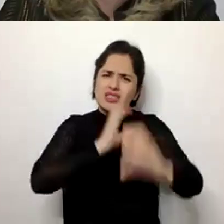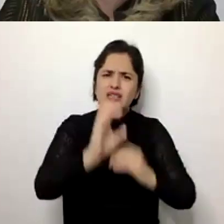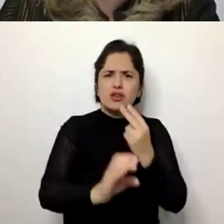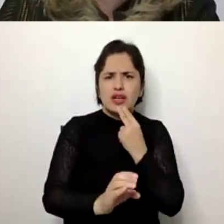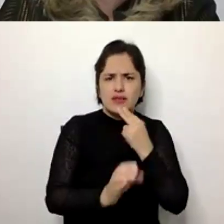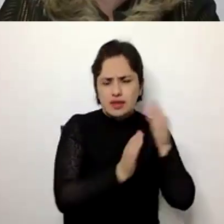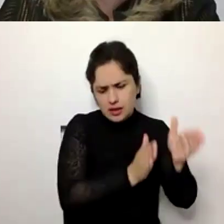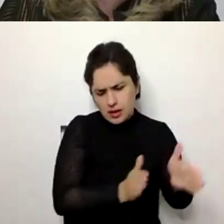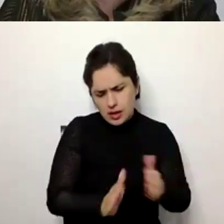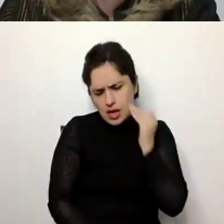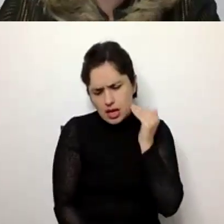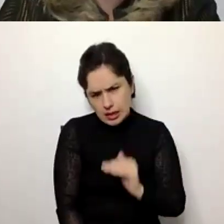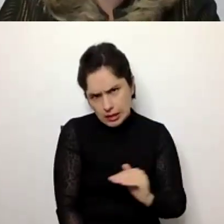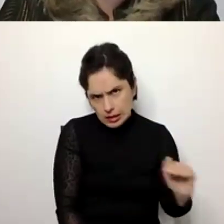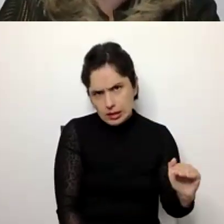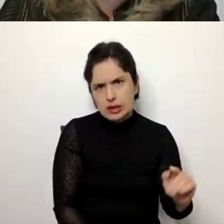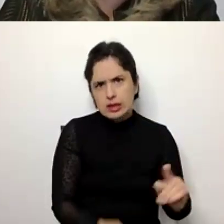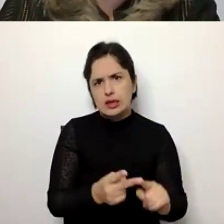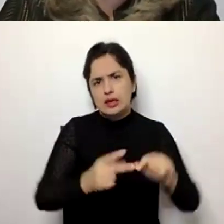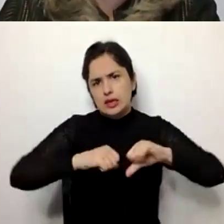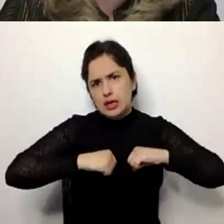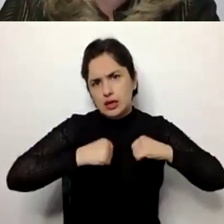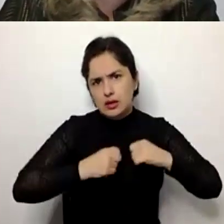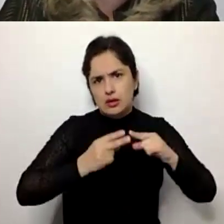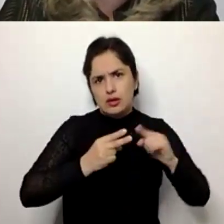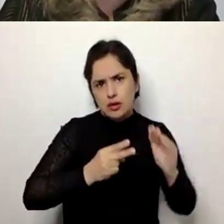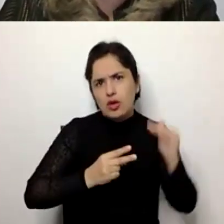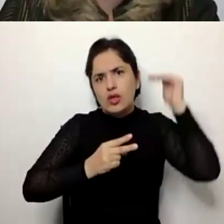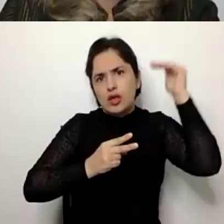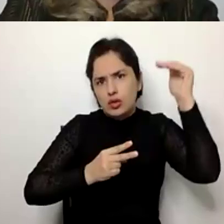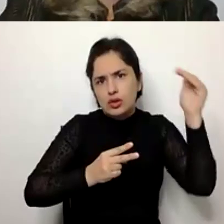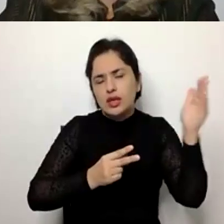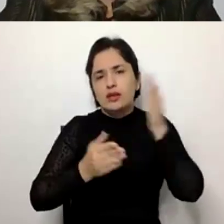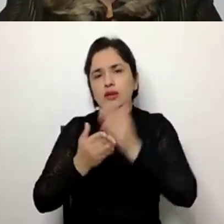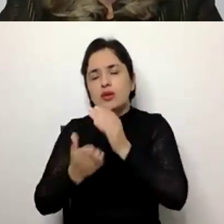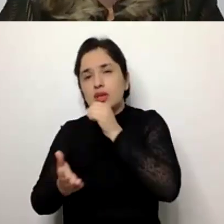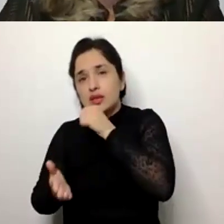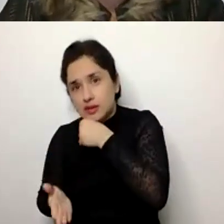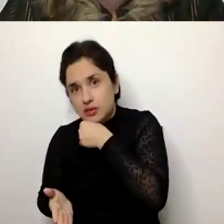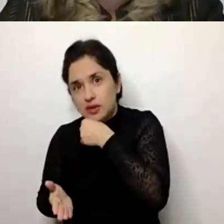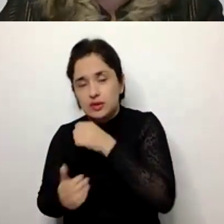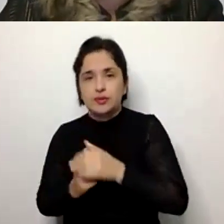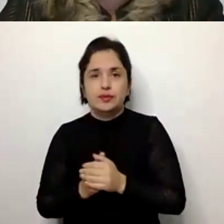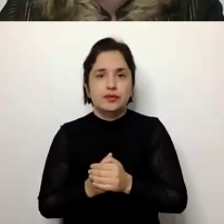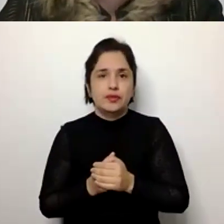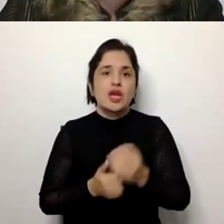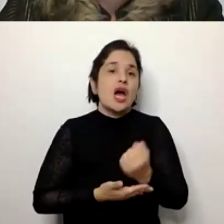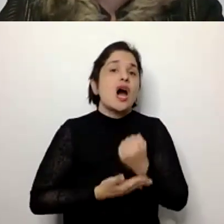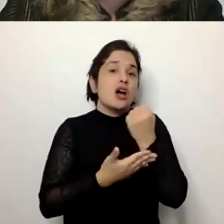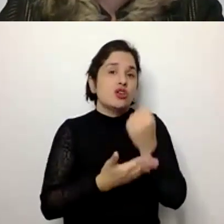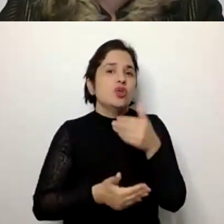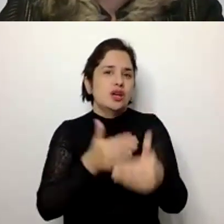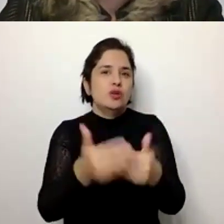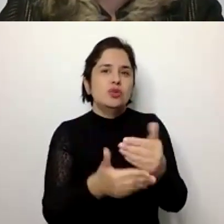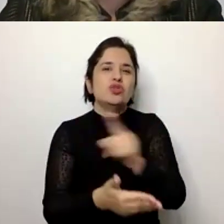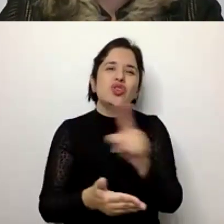compreender o ciclo de sua fase de niñez, adultez, e um pouco também cooperar nesse processo e